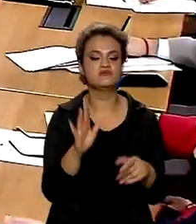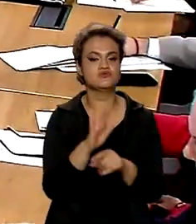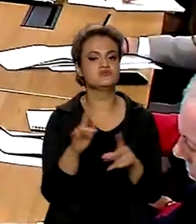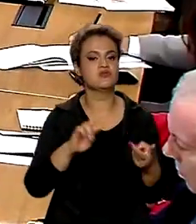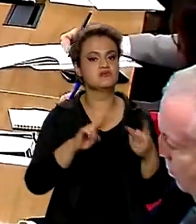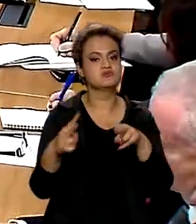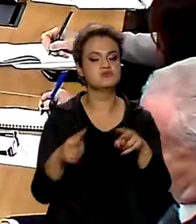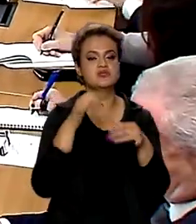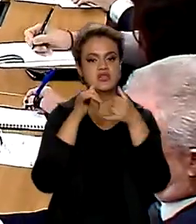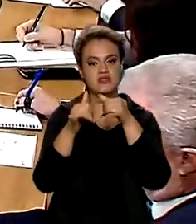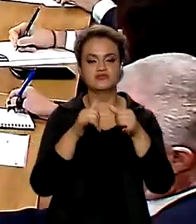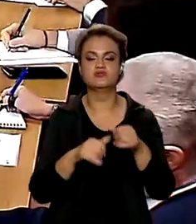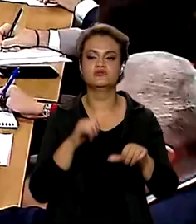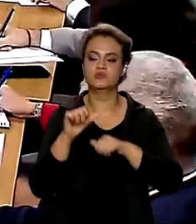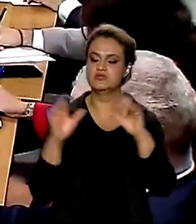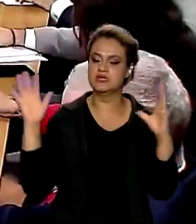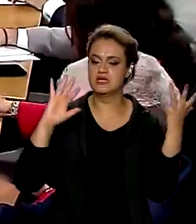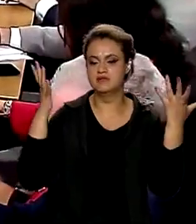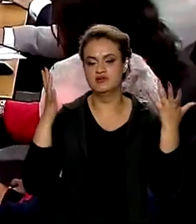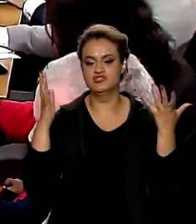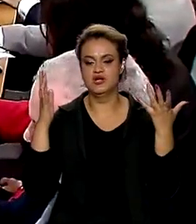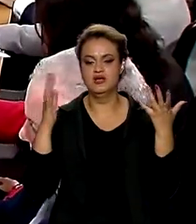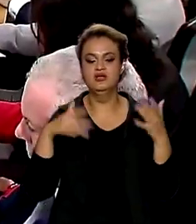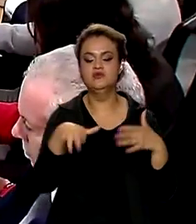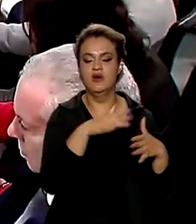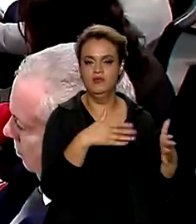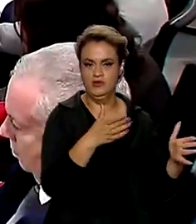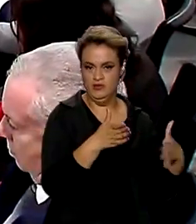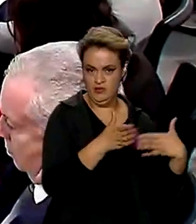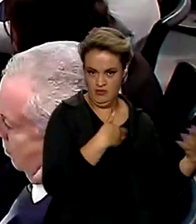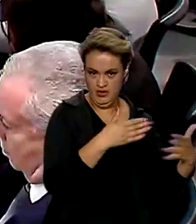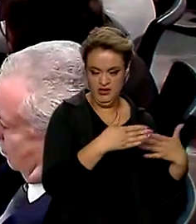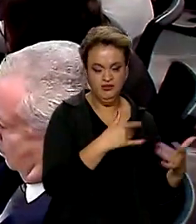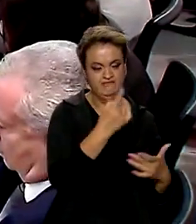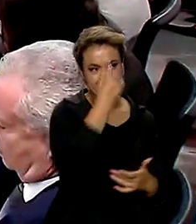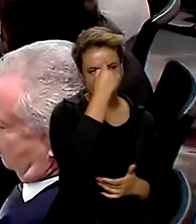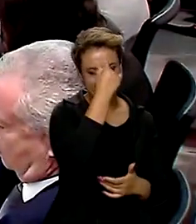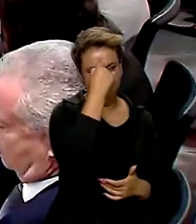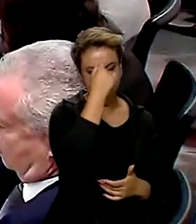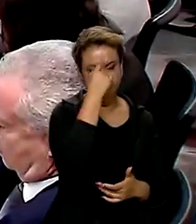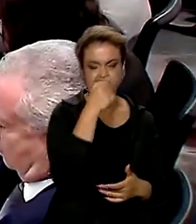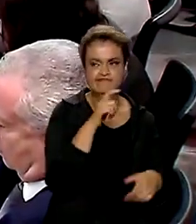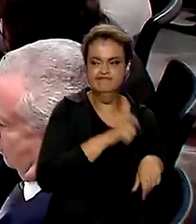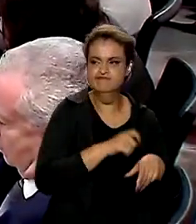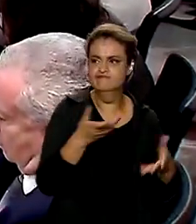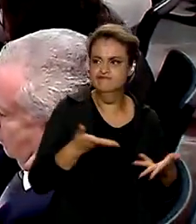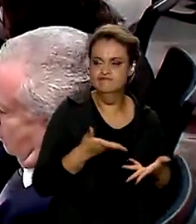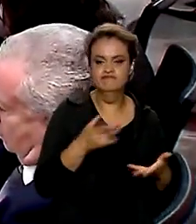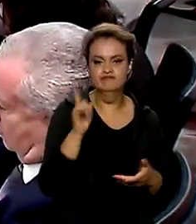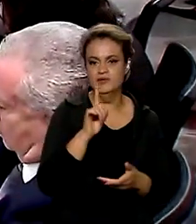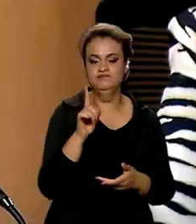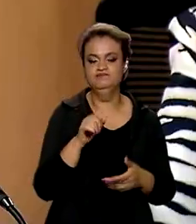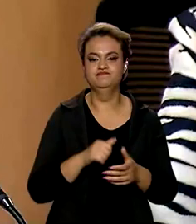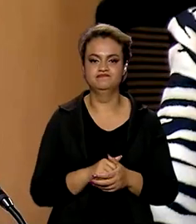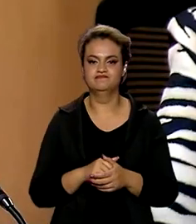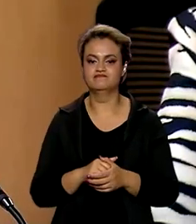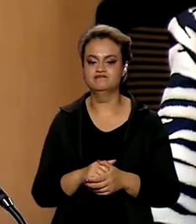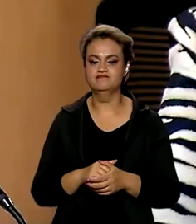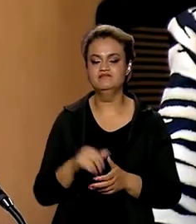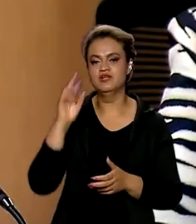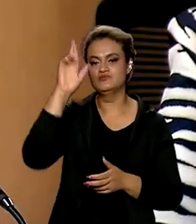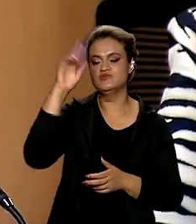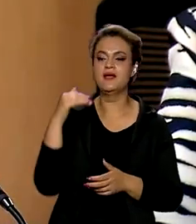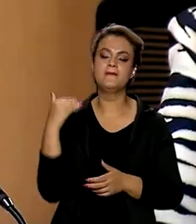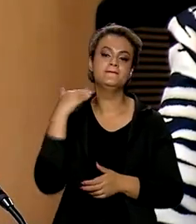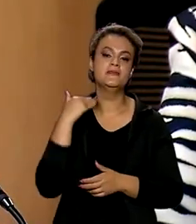energética e transição climática. Isso não vai vir do mercado que está sempre pensando o curto prazo e o retorno imediato. Mas os